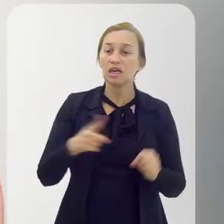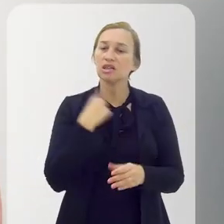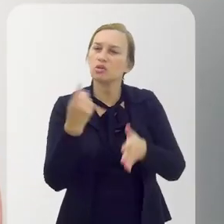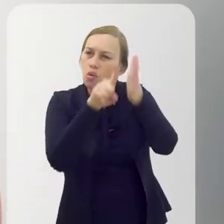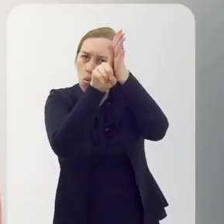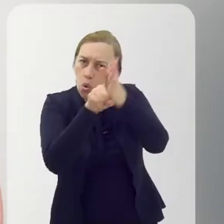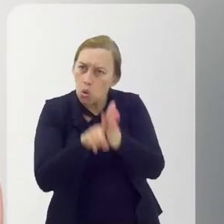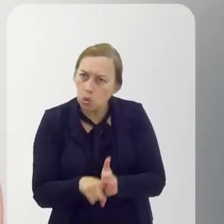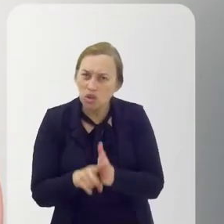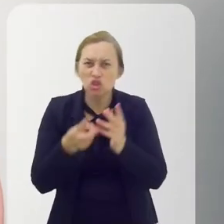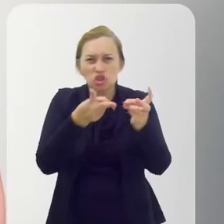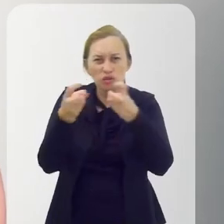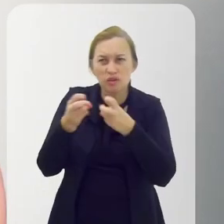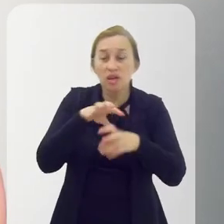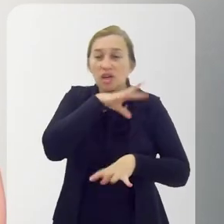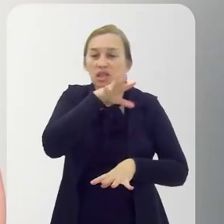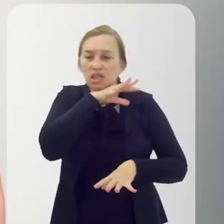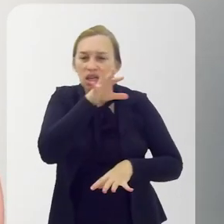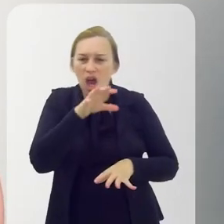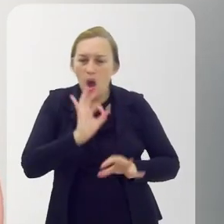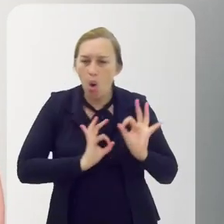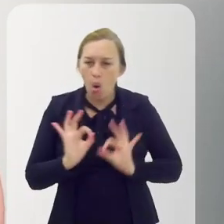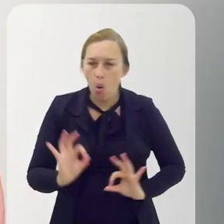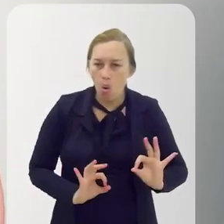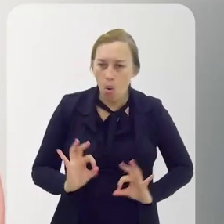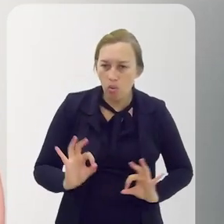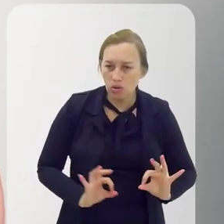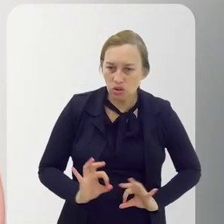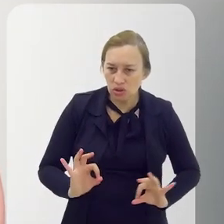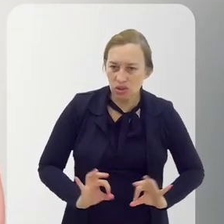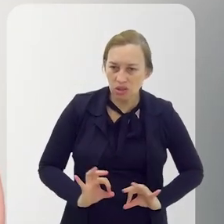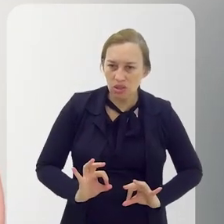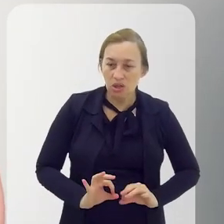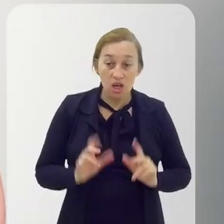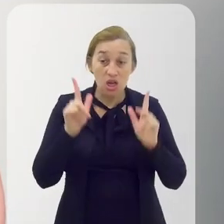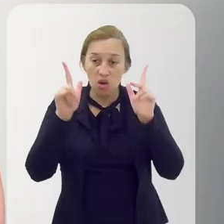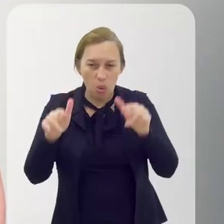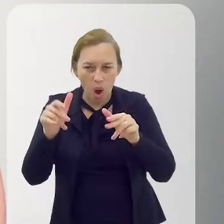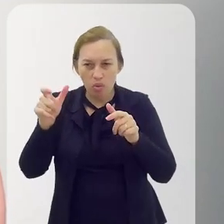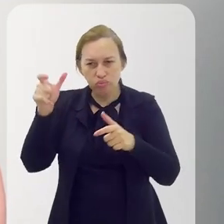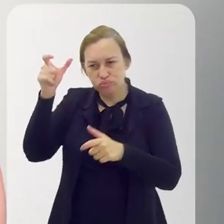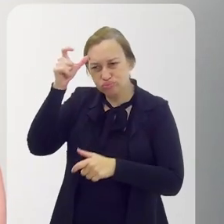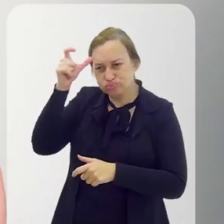Luzia. E nas nossas pesquisas, a gente vê que a onça foi tão demonizada quanto o Exu.